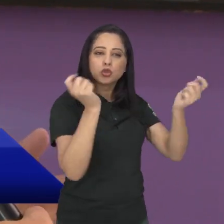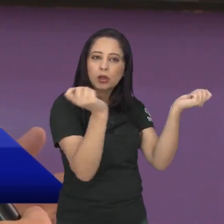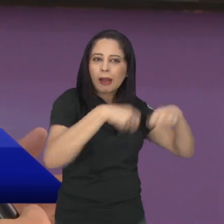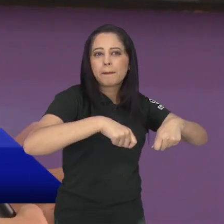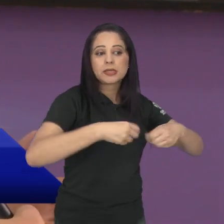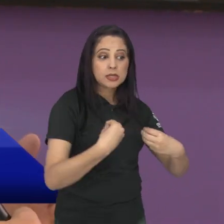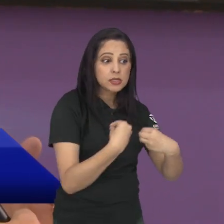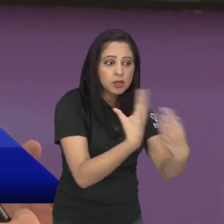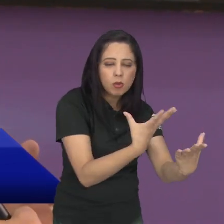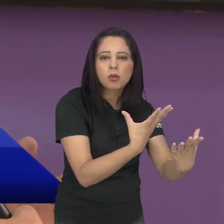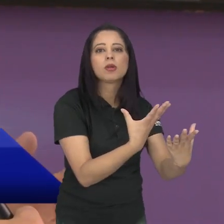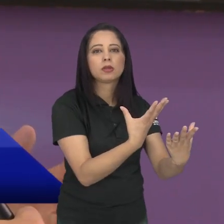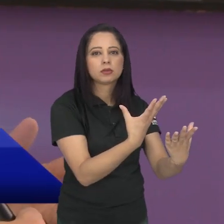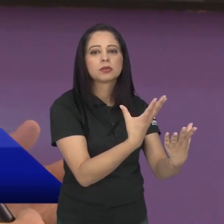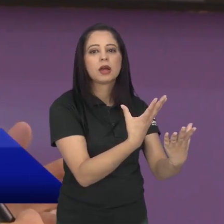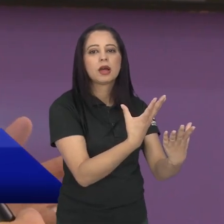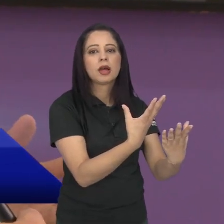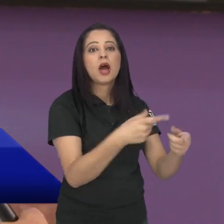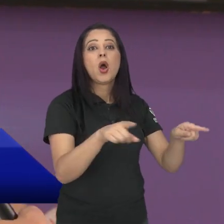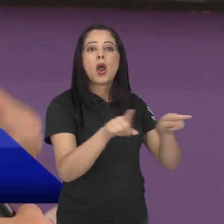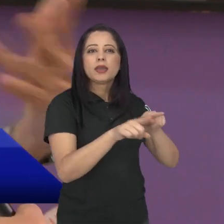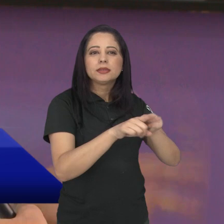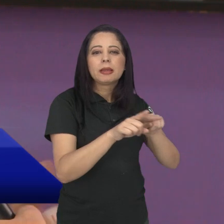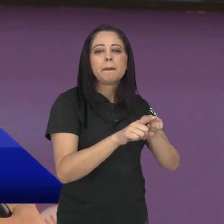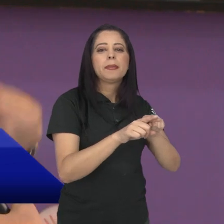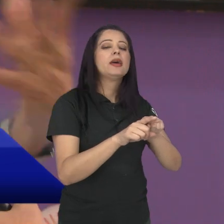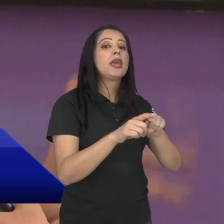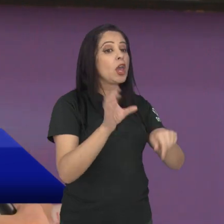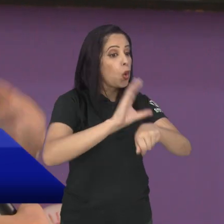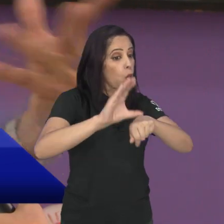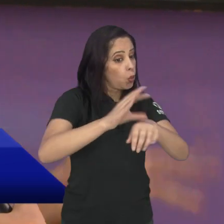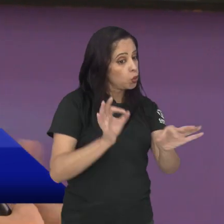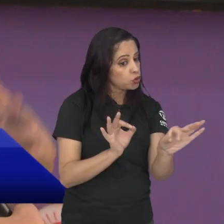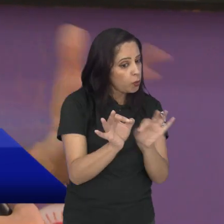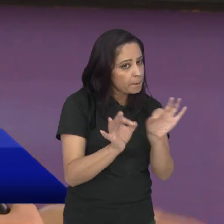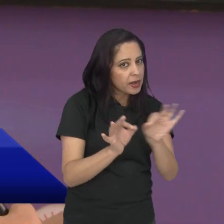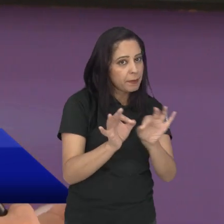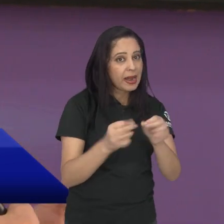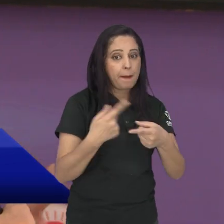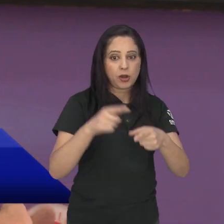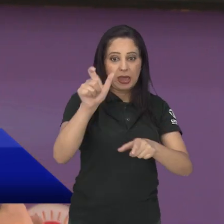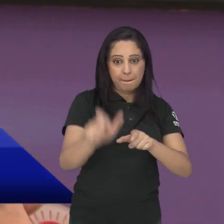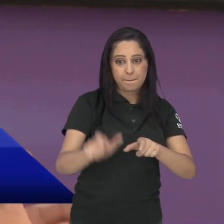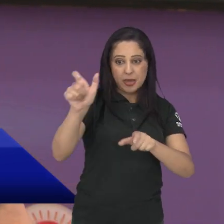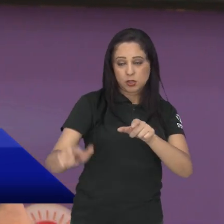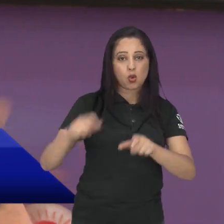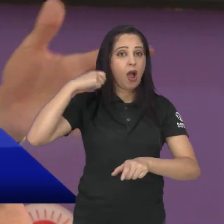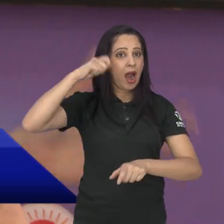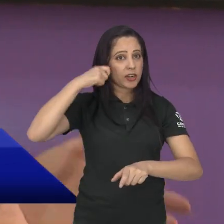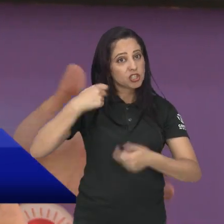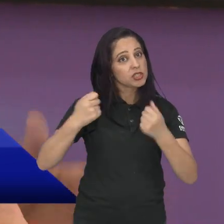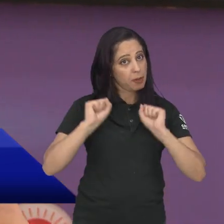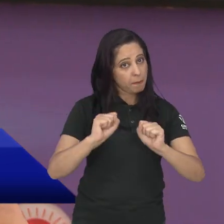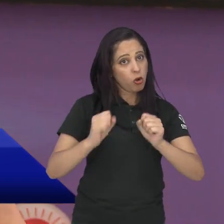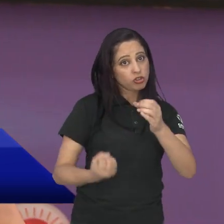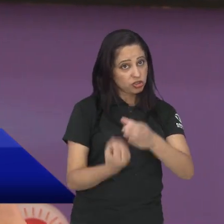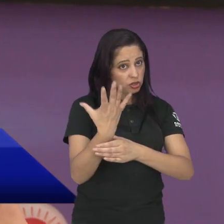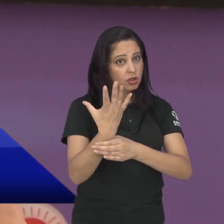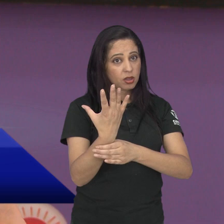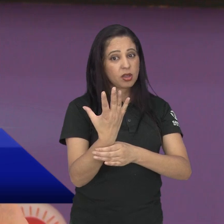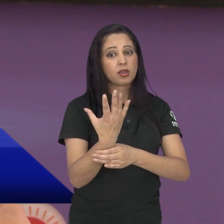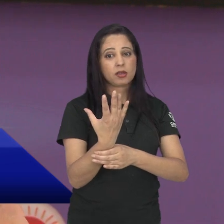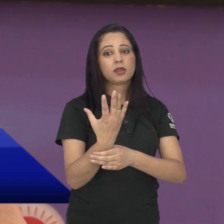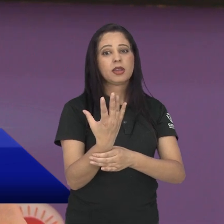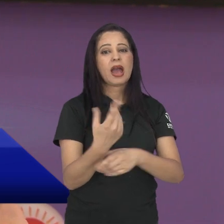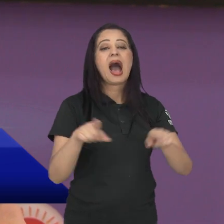capacitação para o setor, produção, para que esse artista produza, crie as suas obras artísticas, e difusão, que seria